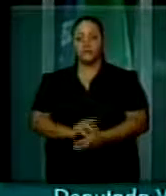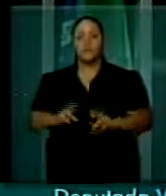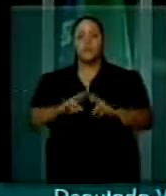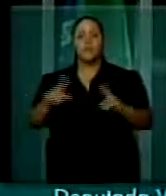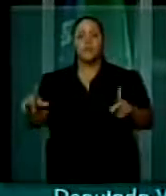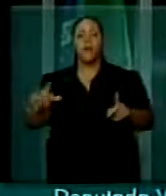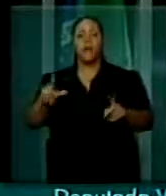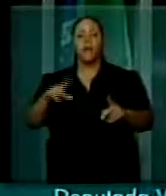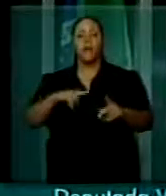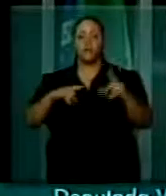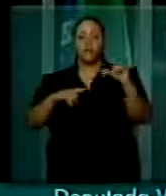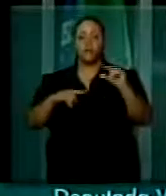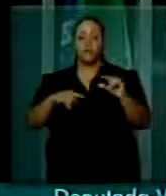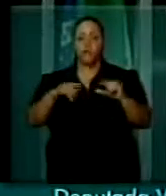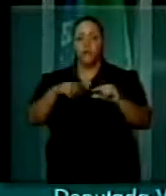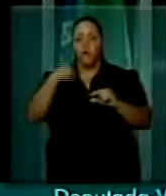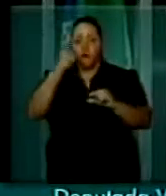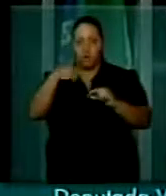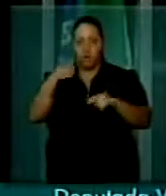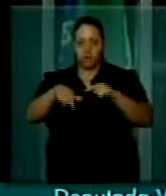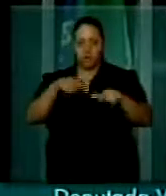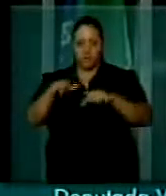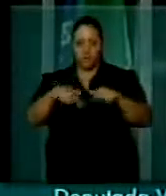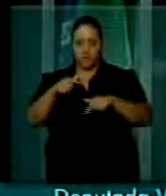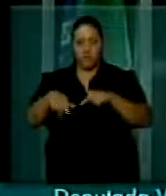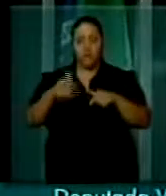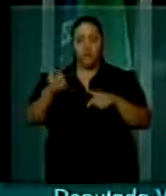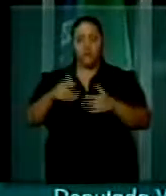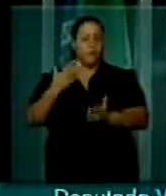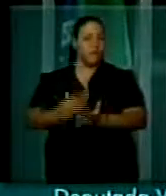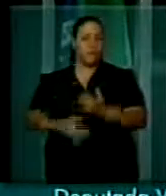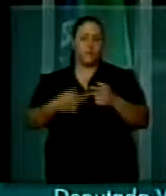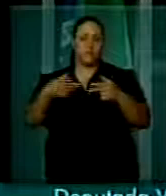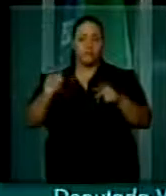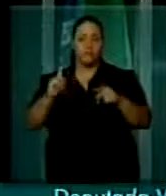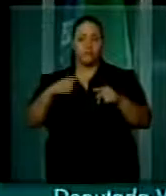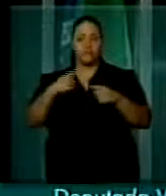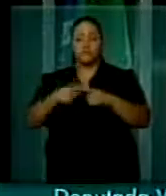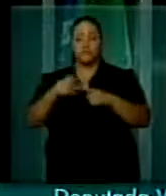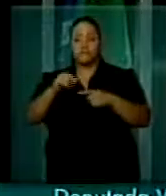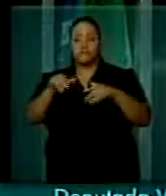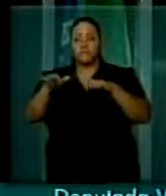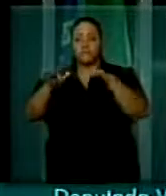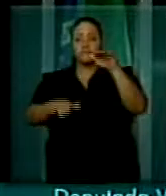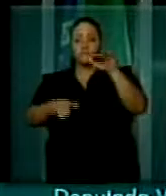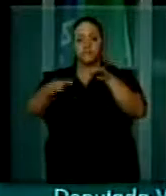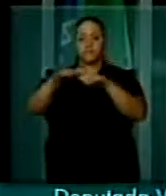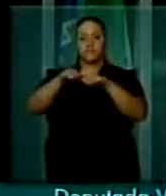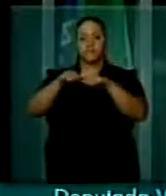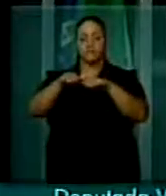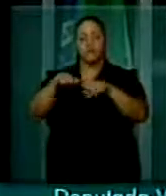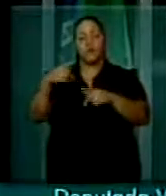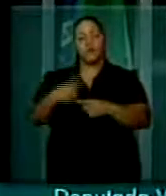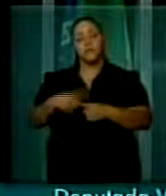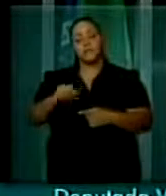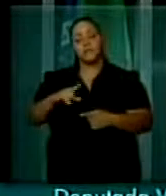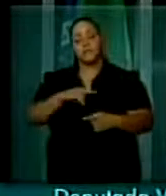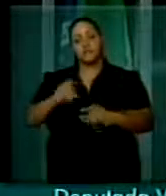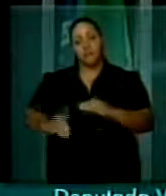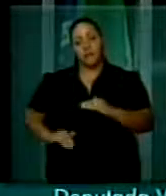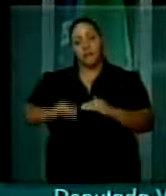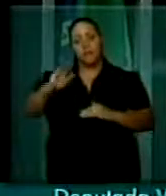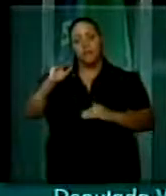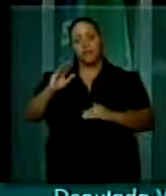ganho adicional que queremos, o que nós queremos é equilibrar, deputado Panuso, não pode, com o aumento da produtividade do Brasil,